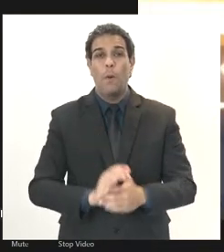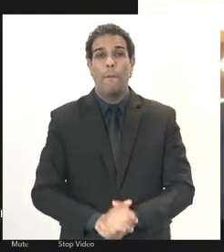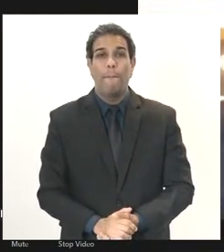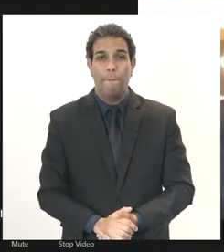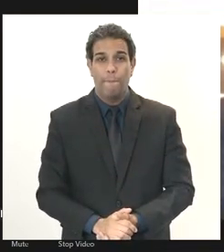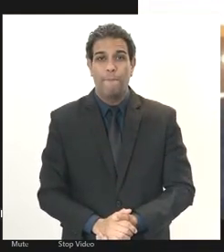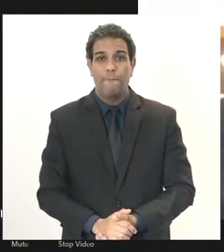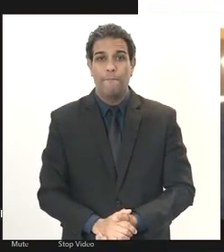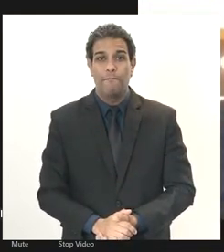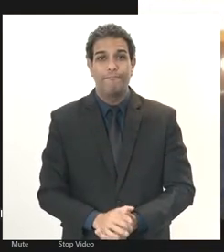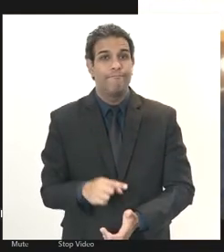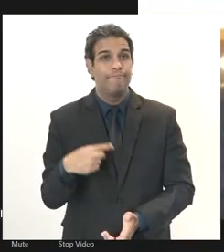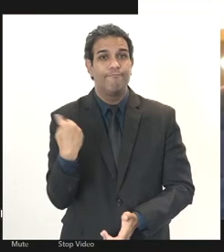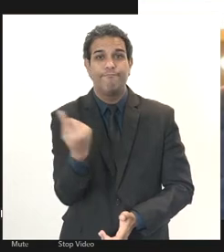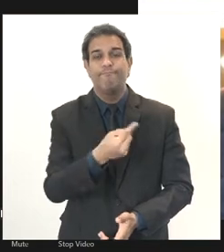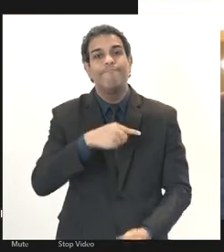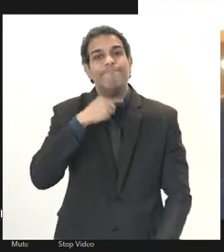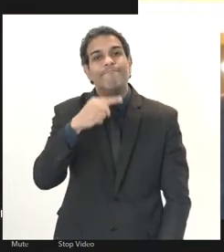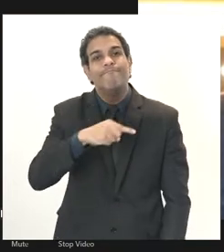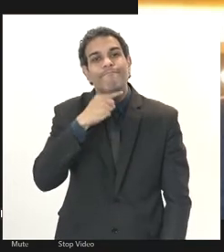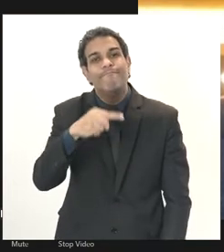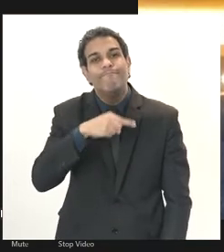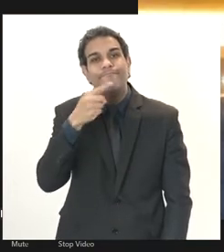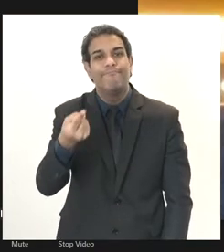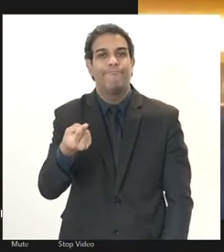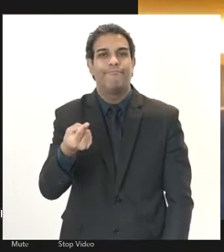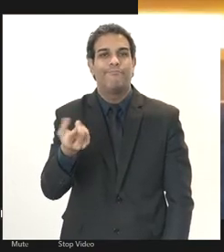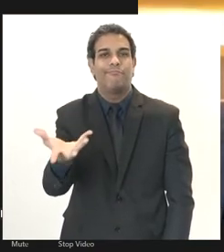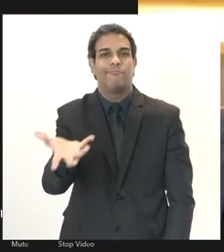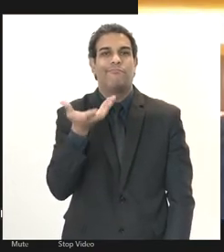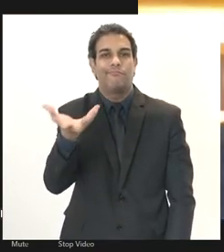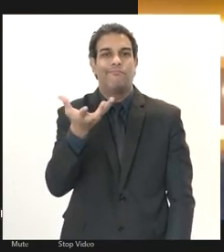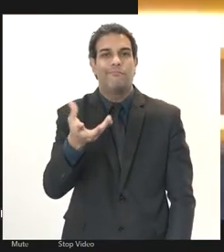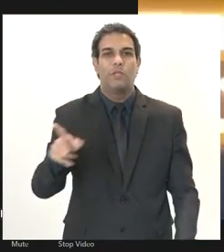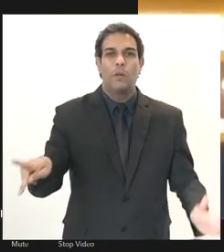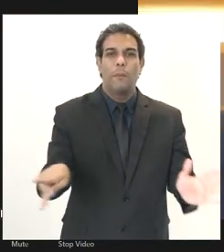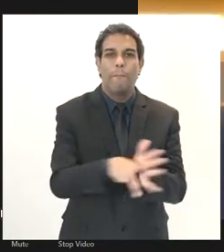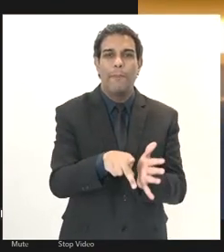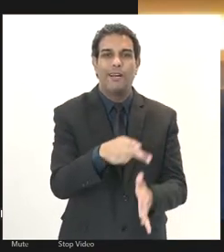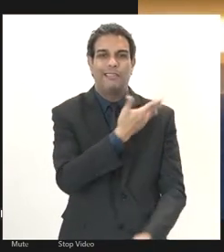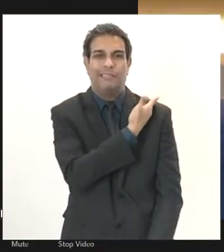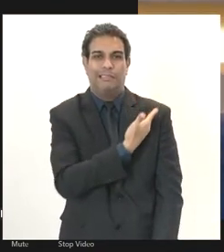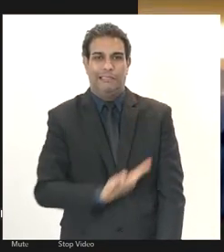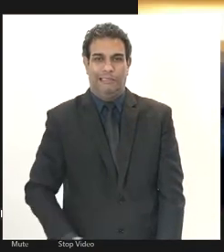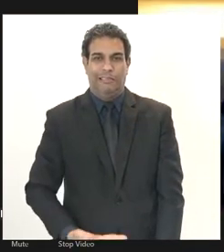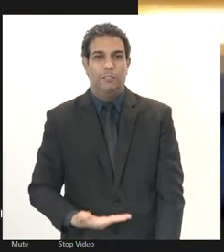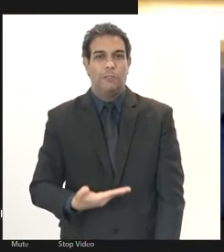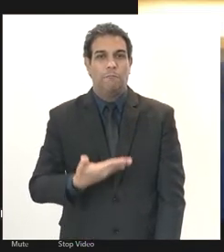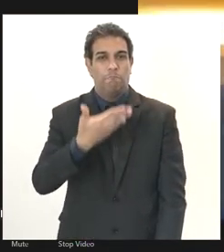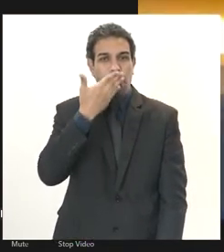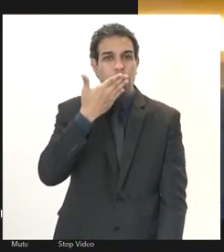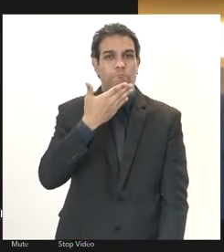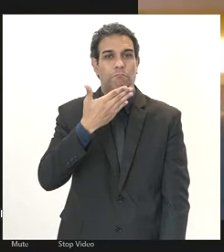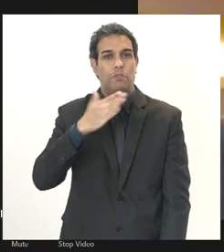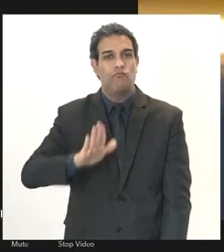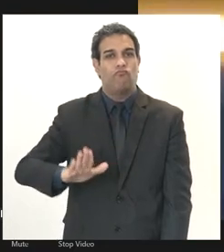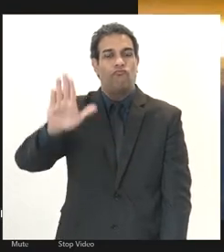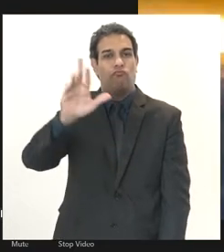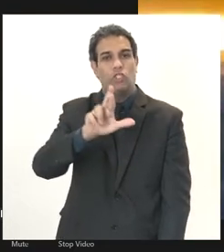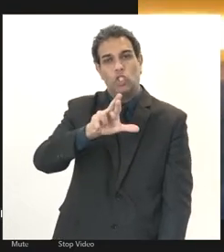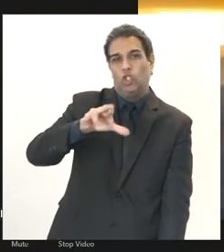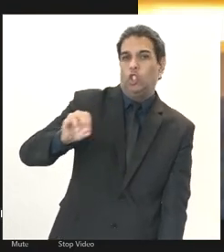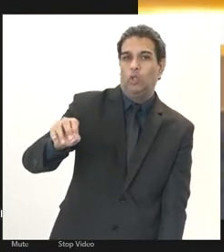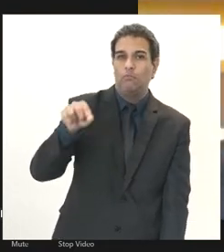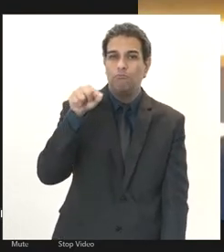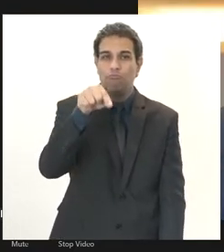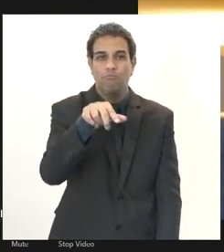não adianta quando a gente fala que está defendendo a carreira típica de Estado já fala não mas a carreira típica de Estado é uma defesa porque esse